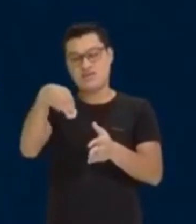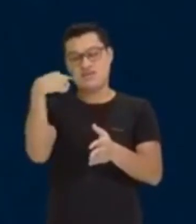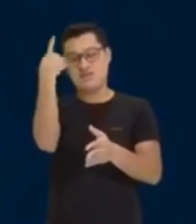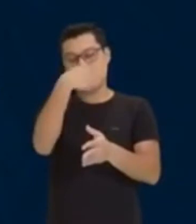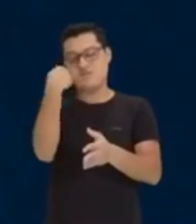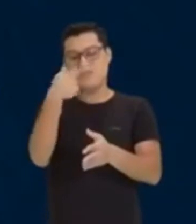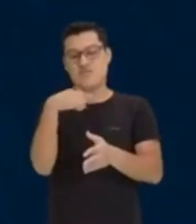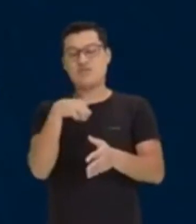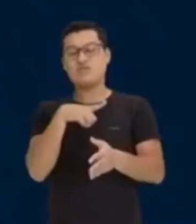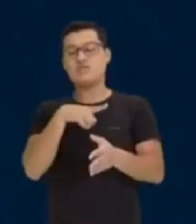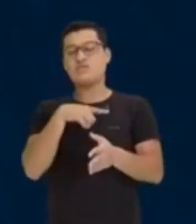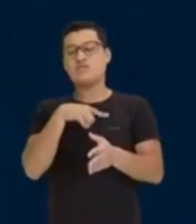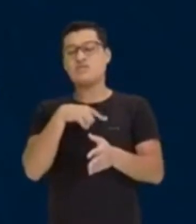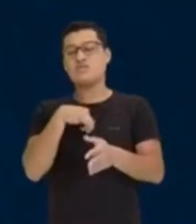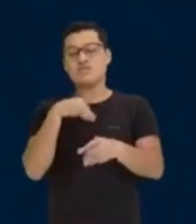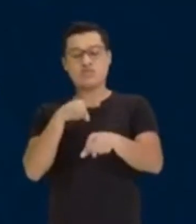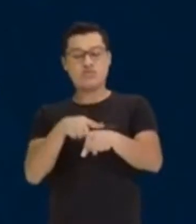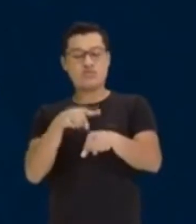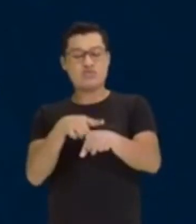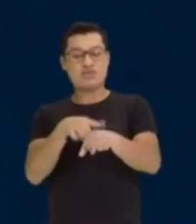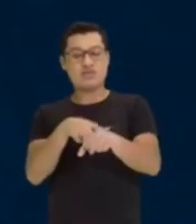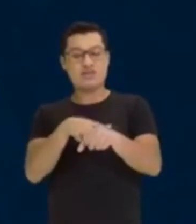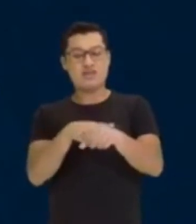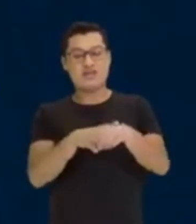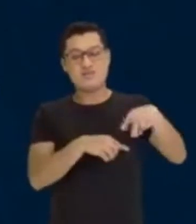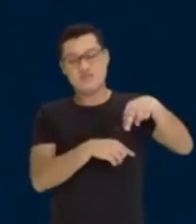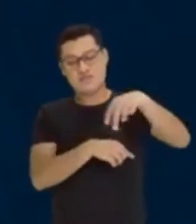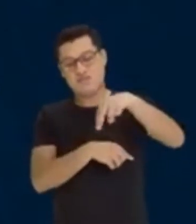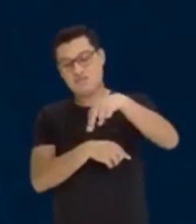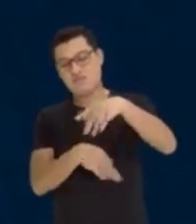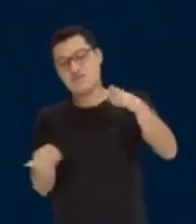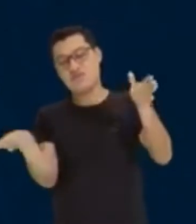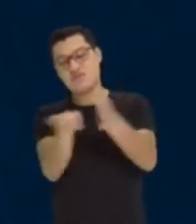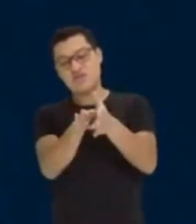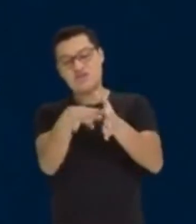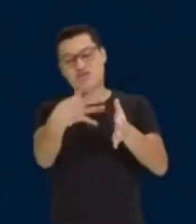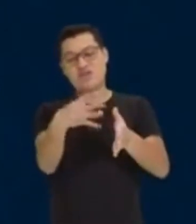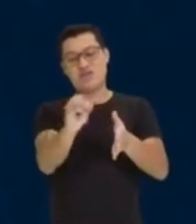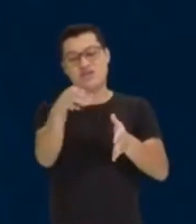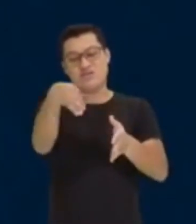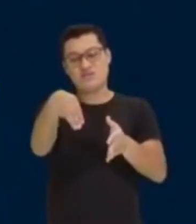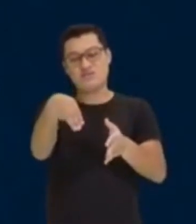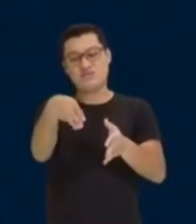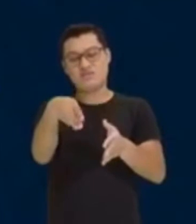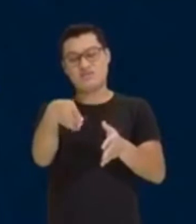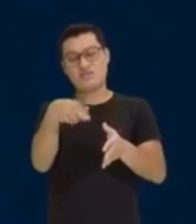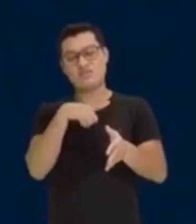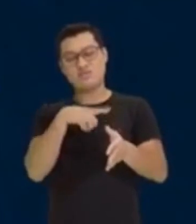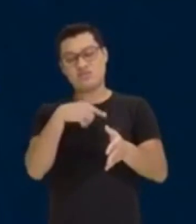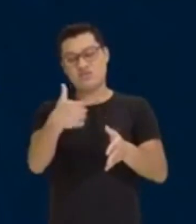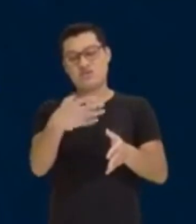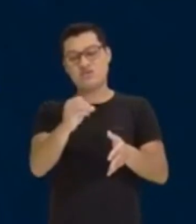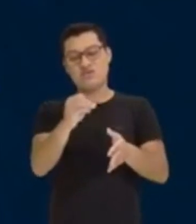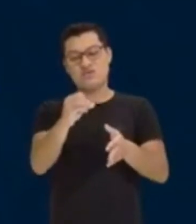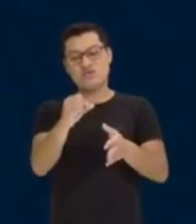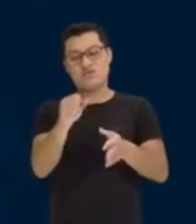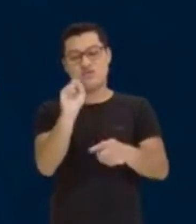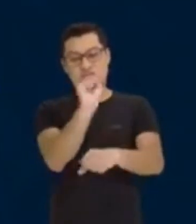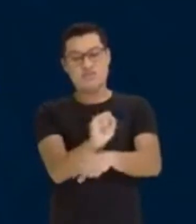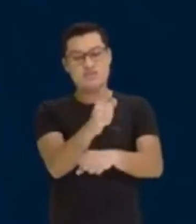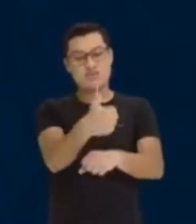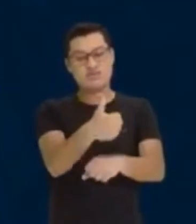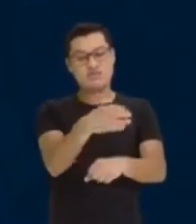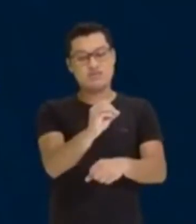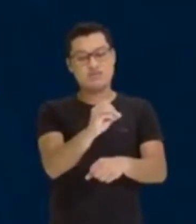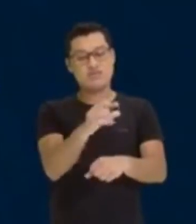ele tinha quanto tempo para percorrer, quer dizer, quanto tempo para chegar em 40 minutos? 20, mais 10, parado 30, ele